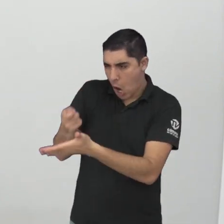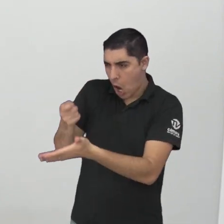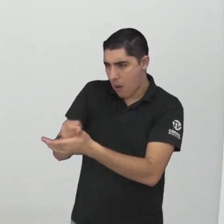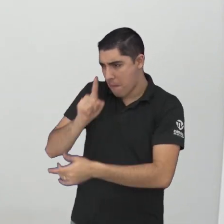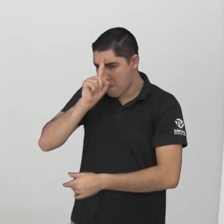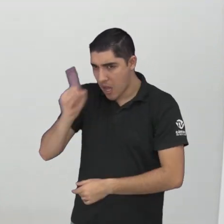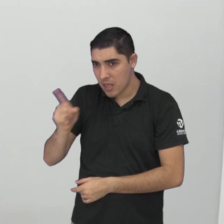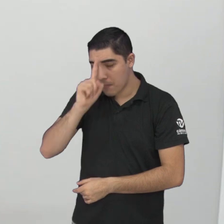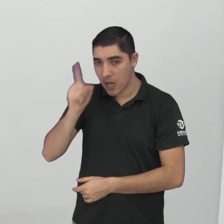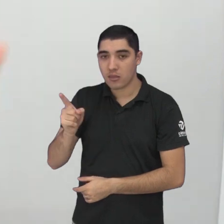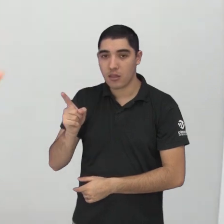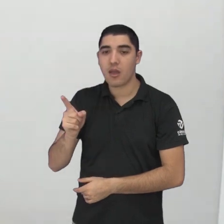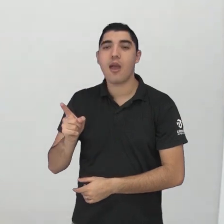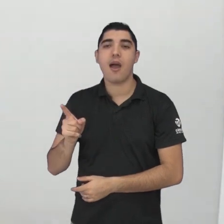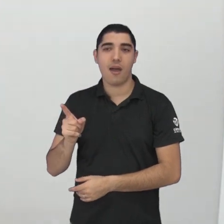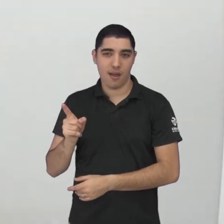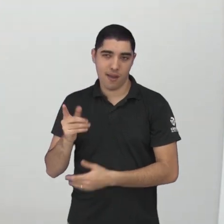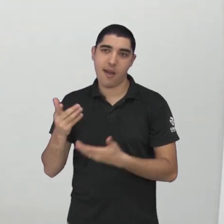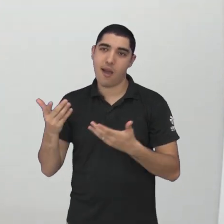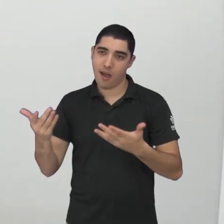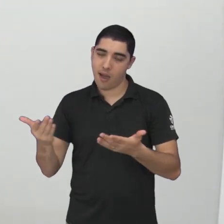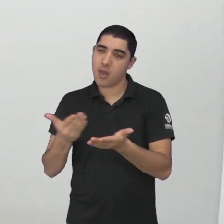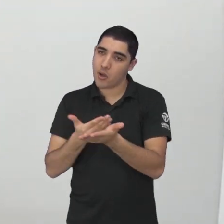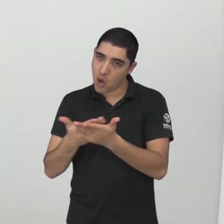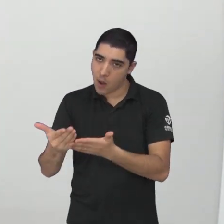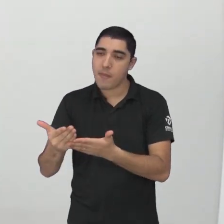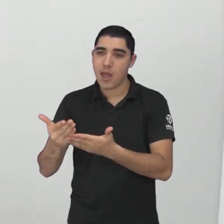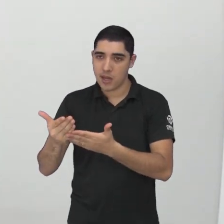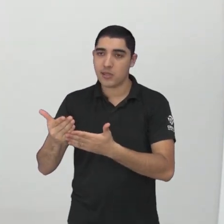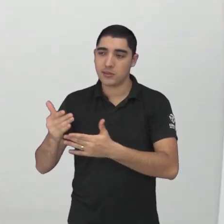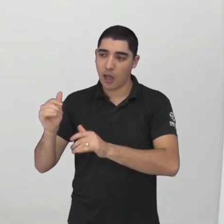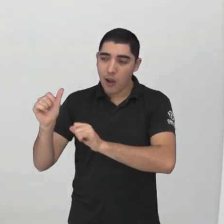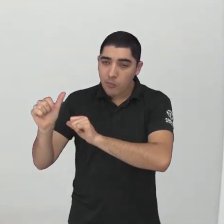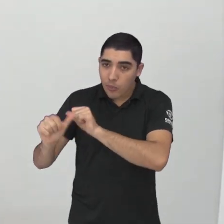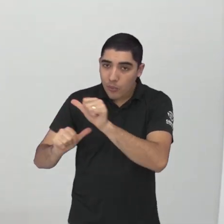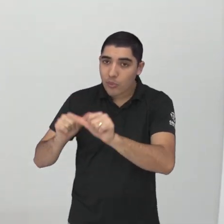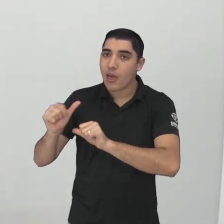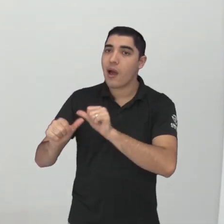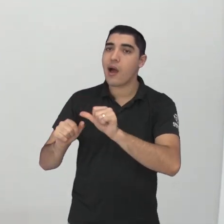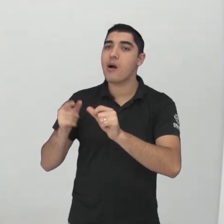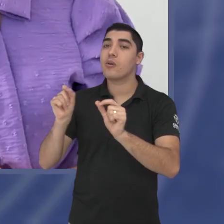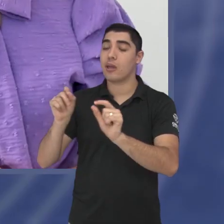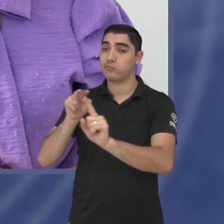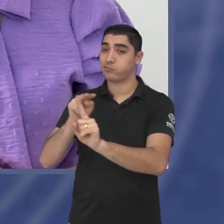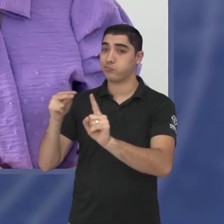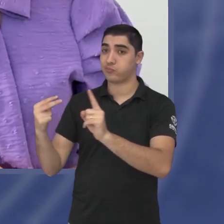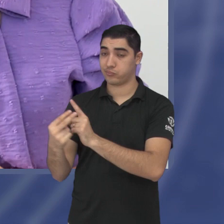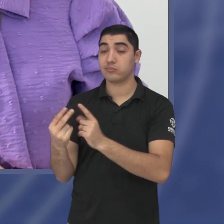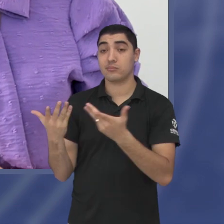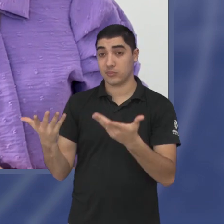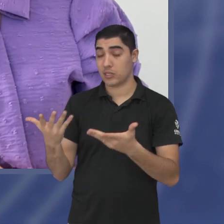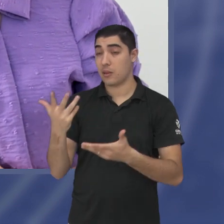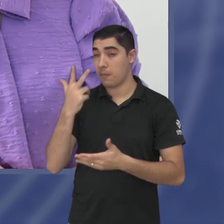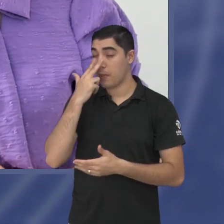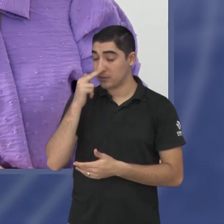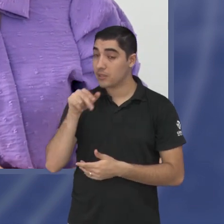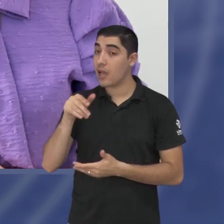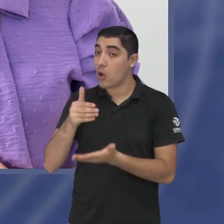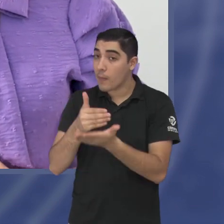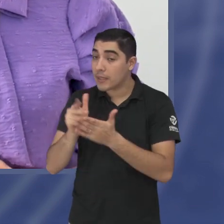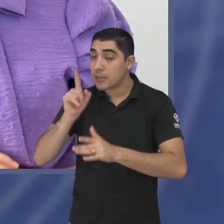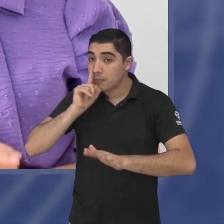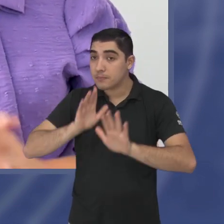na maneira que você vai enxergar o outro que decidiu ter filhos e isso já entra por um viés muito